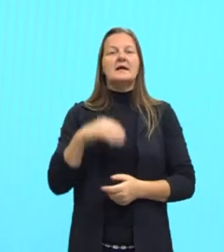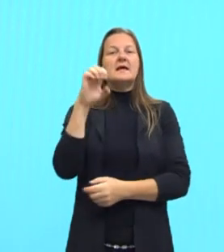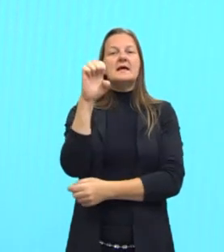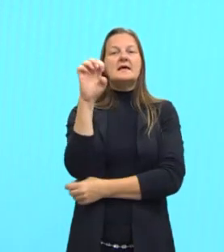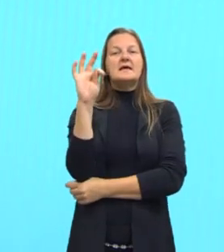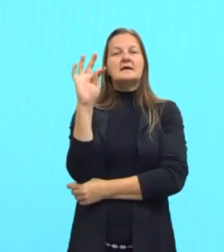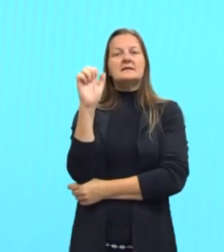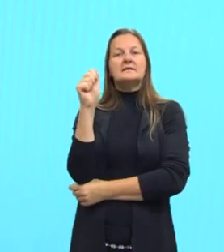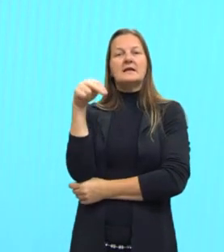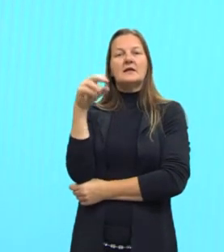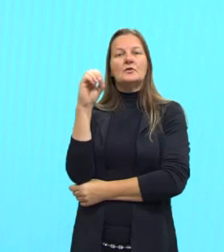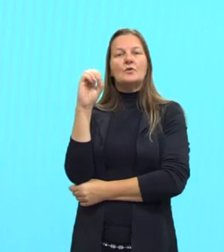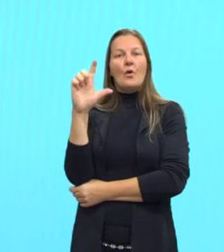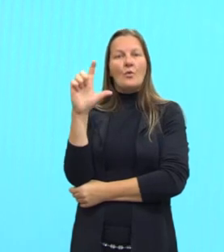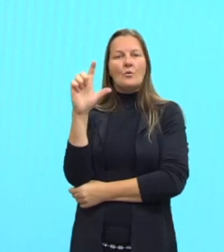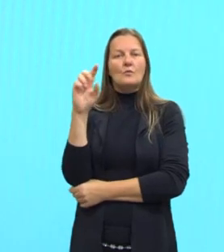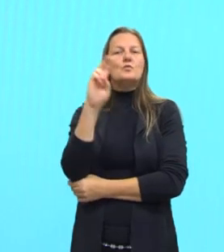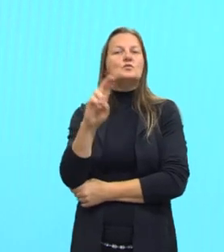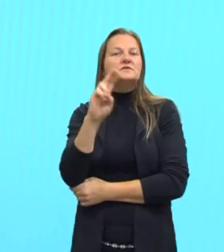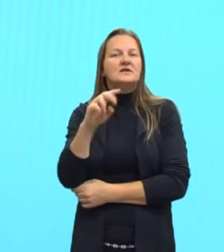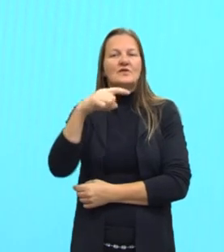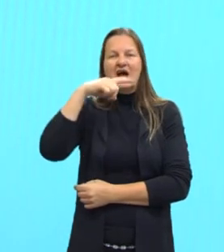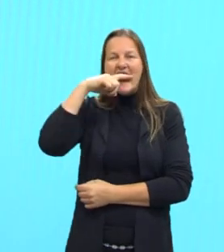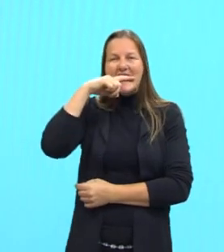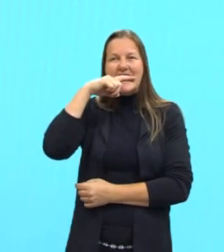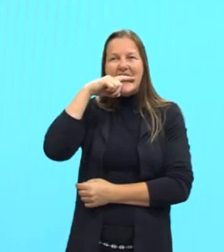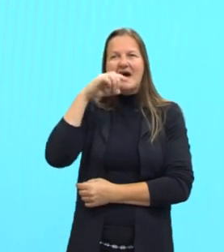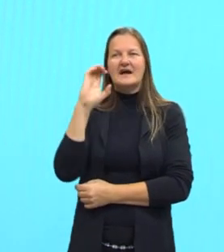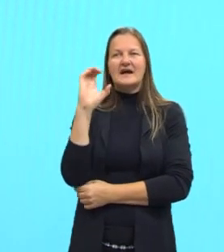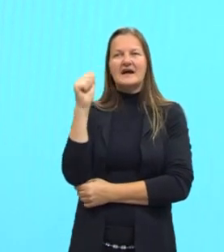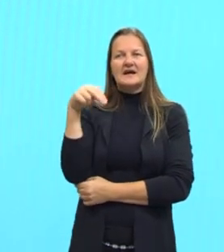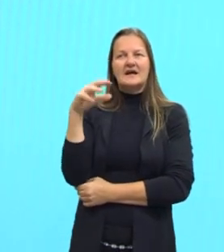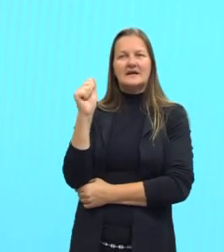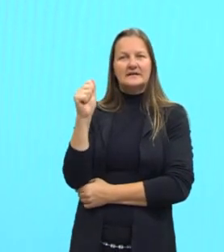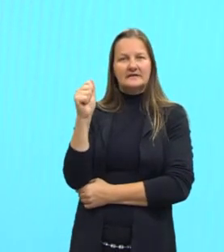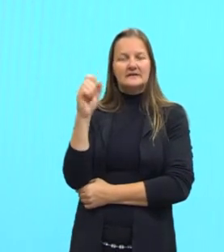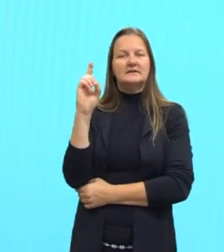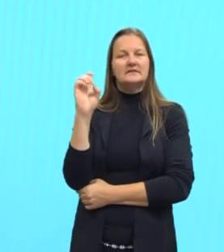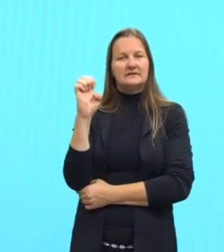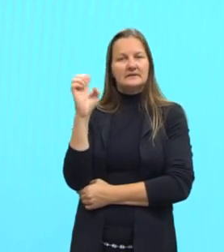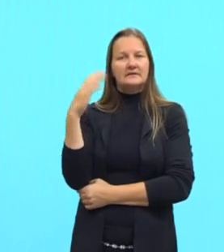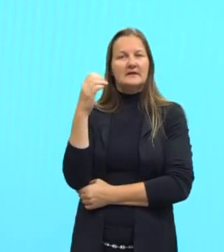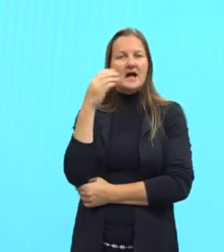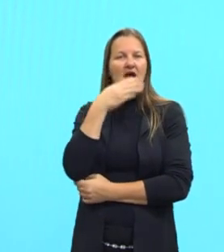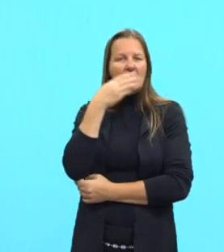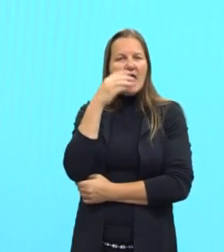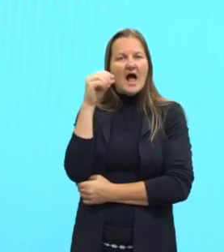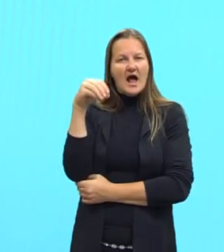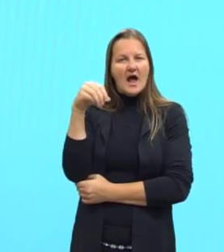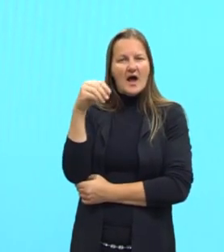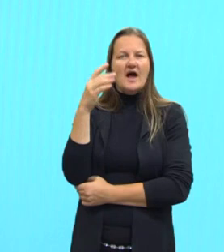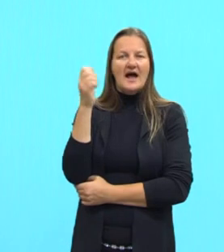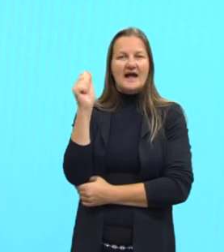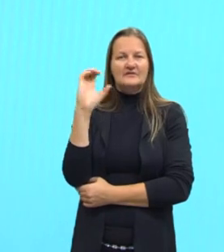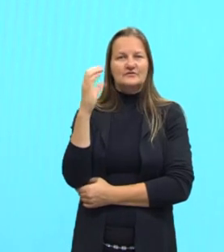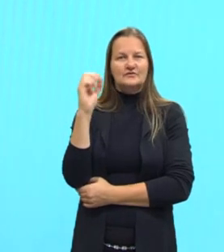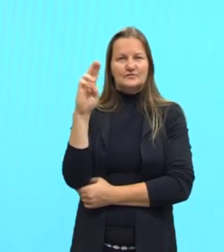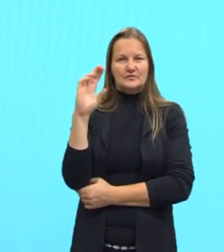utilizando a cana-de-açúcar envolve a fermentação dos monossacarídeos formadores da sacarose